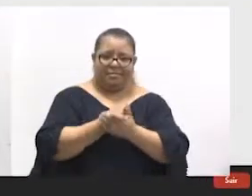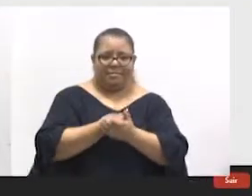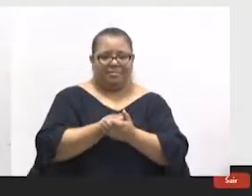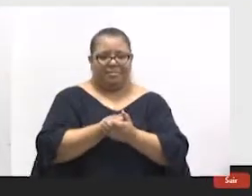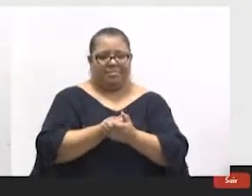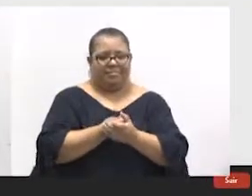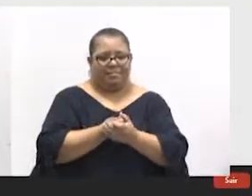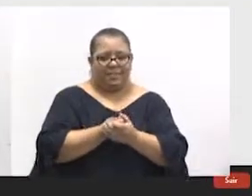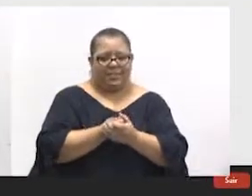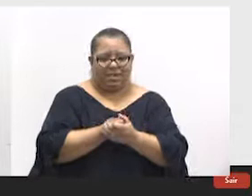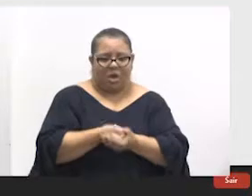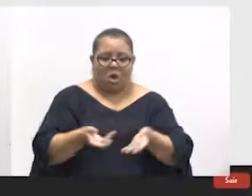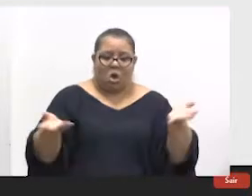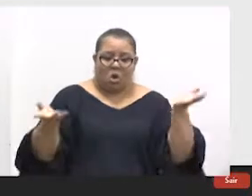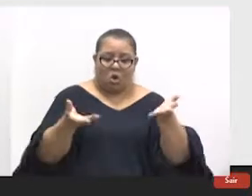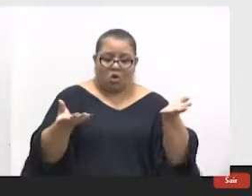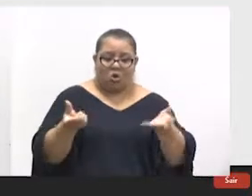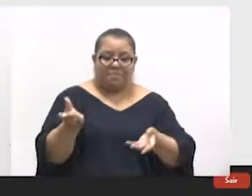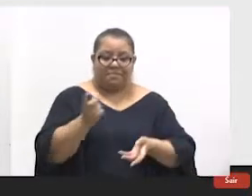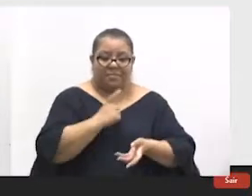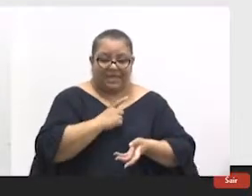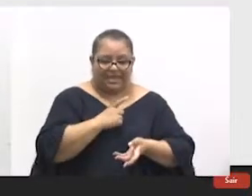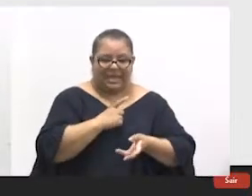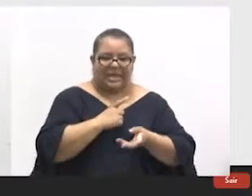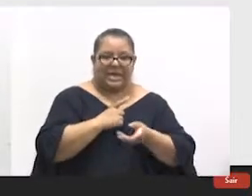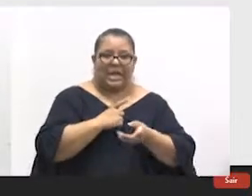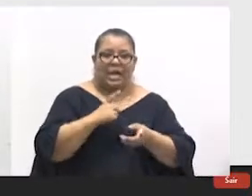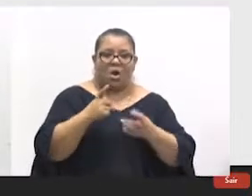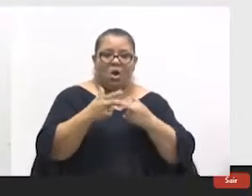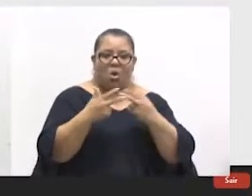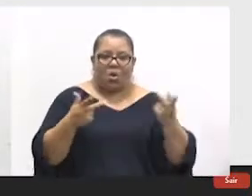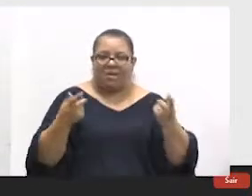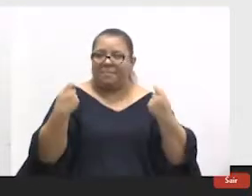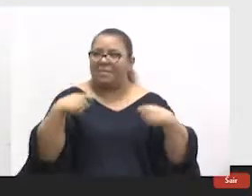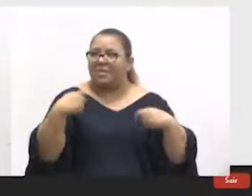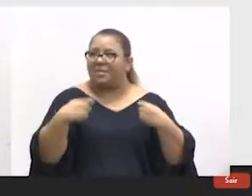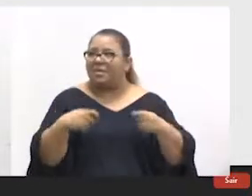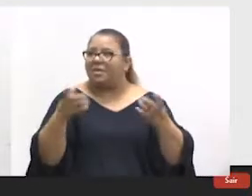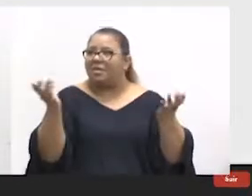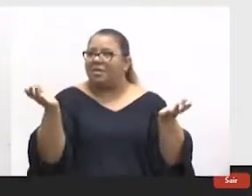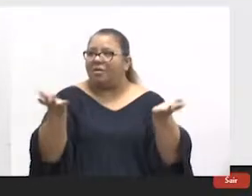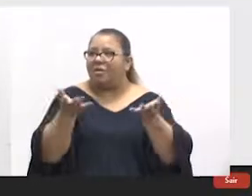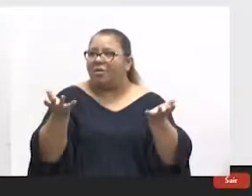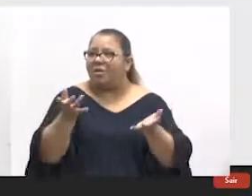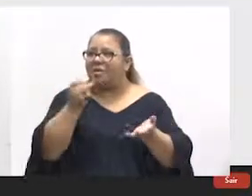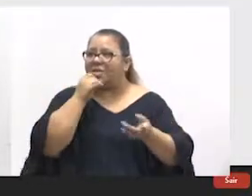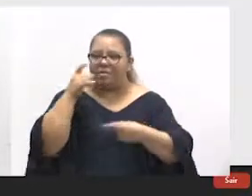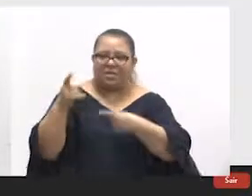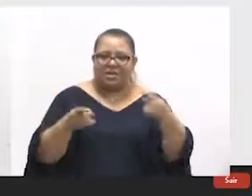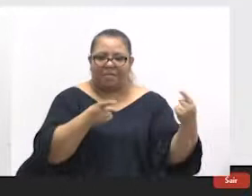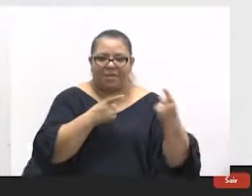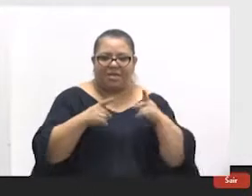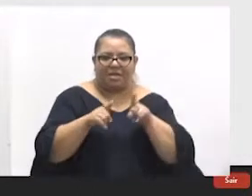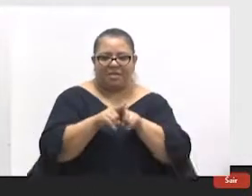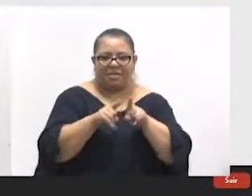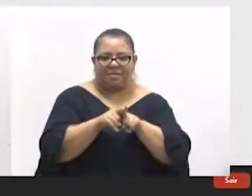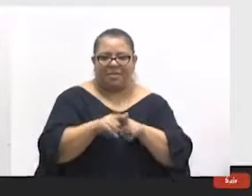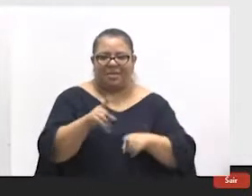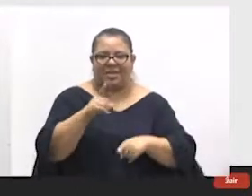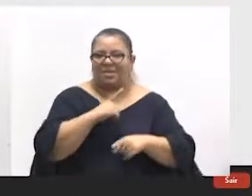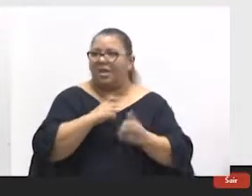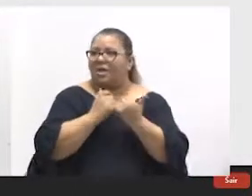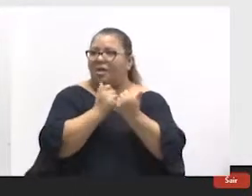Então isso é algo que a gente precisava, assim, debater e ter esse